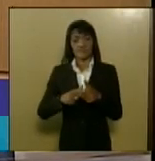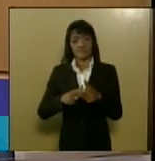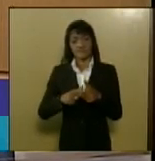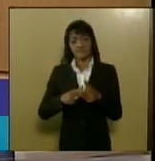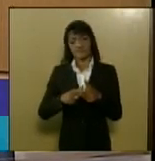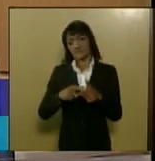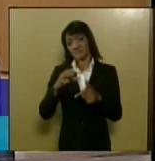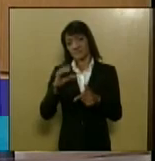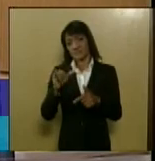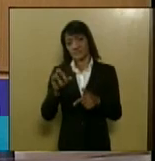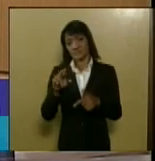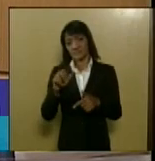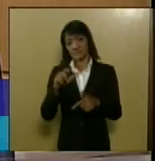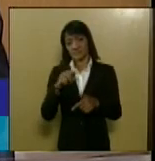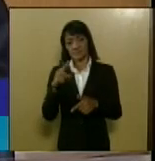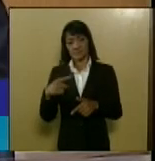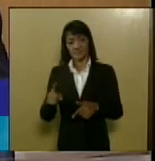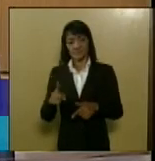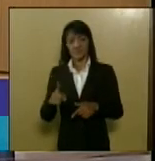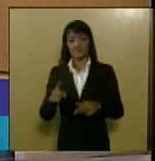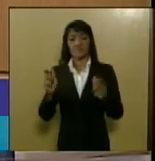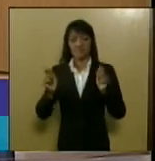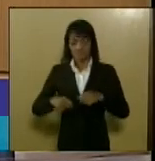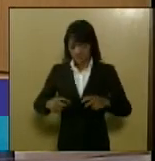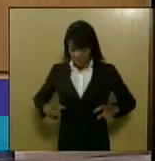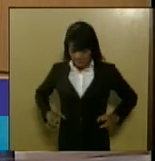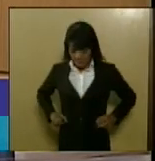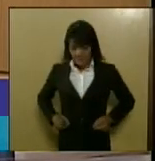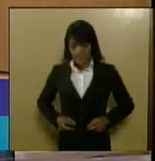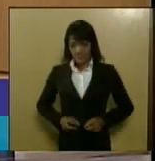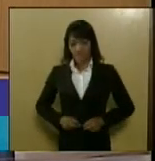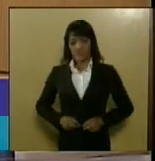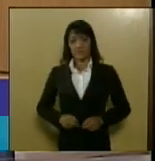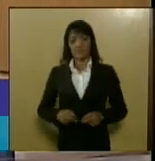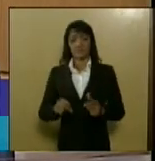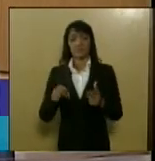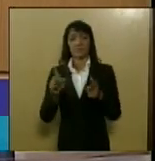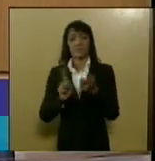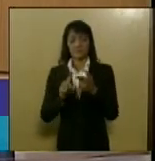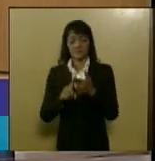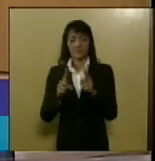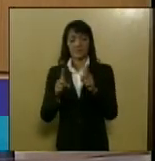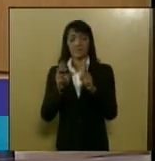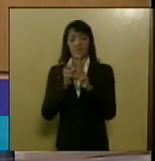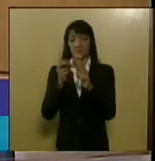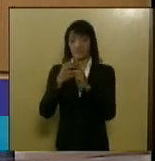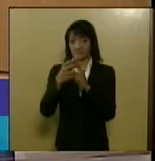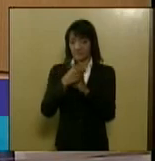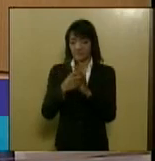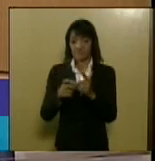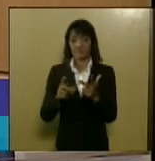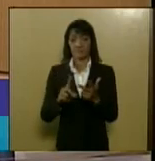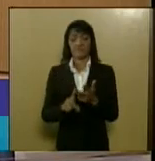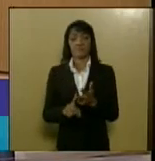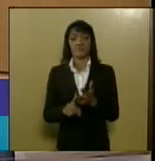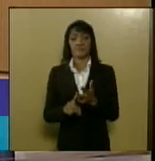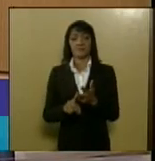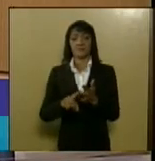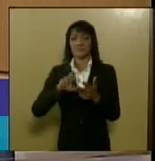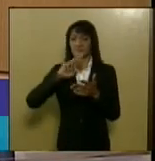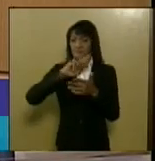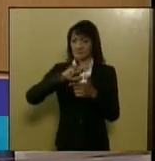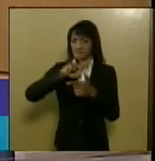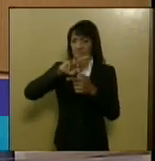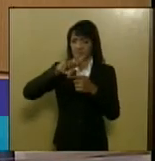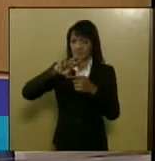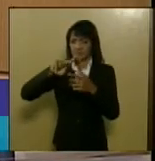que pode causar câncer de estômago de próstata bexiga então várias doenças